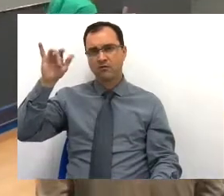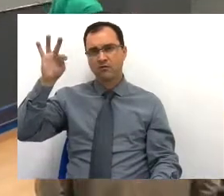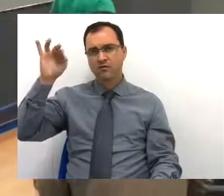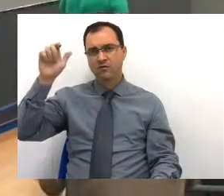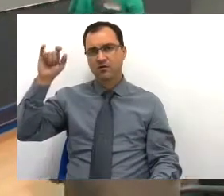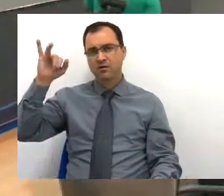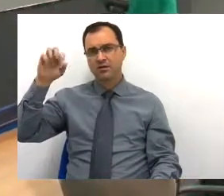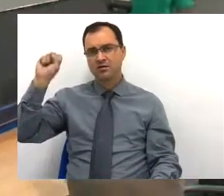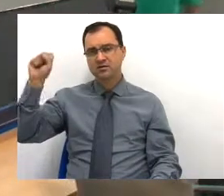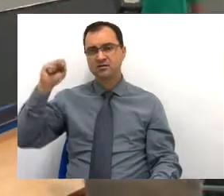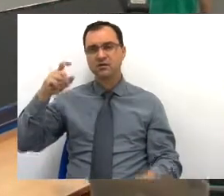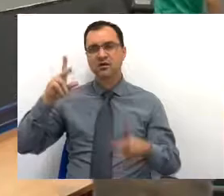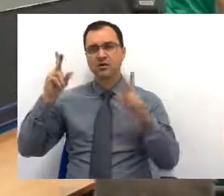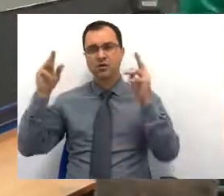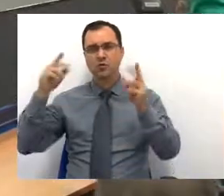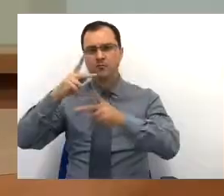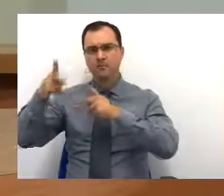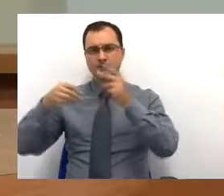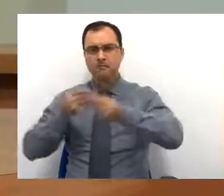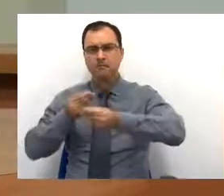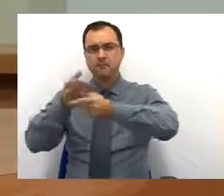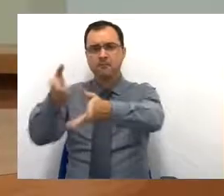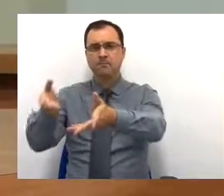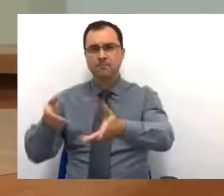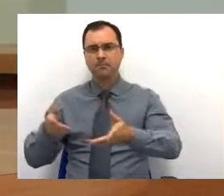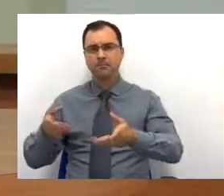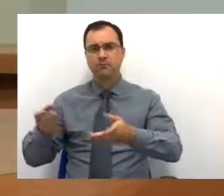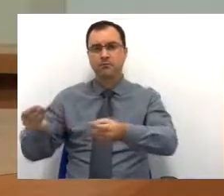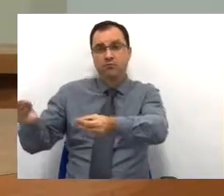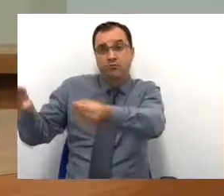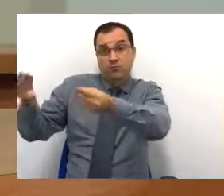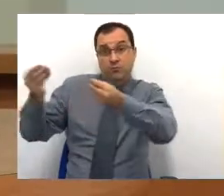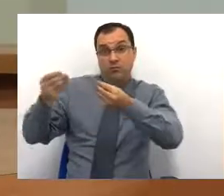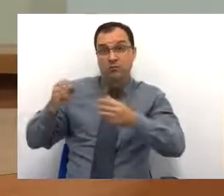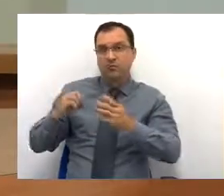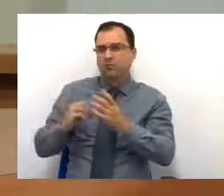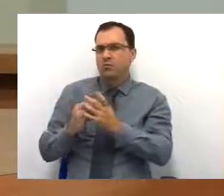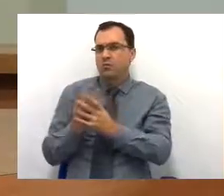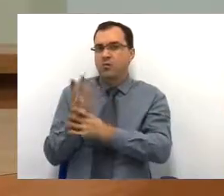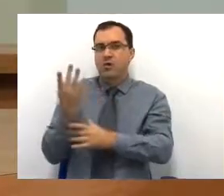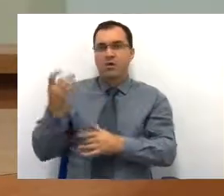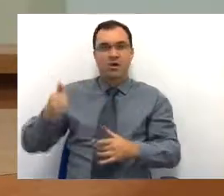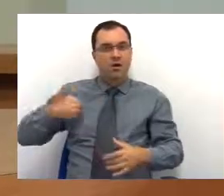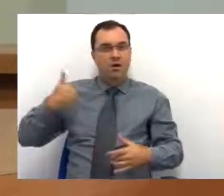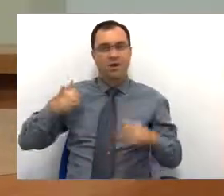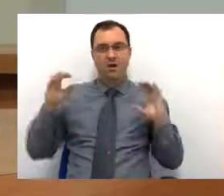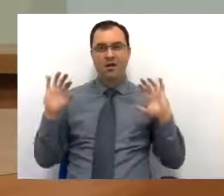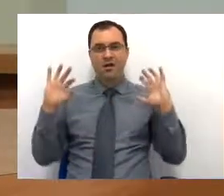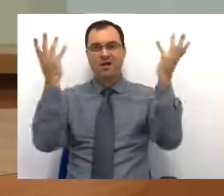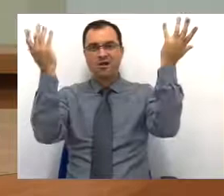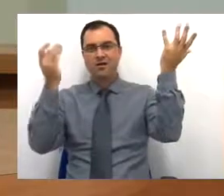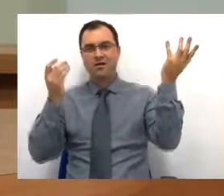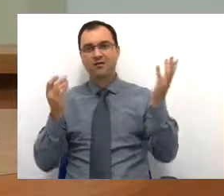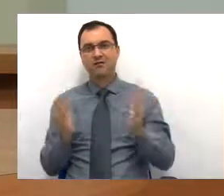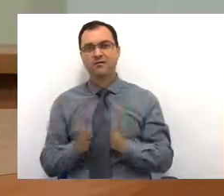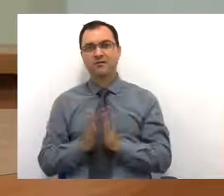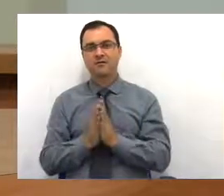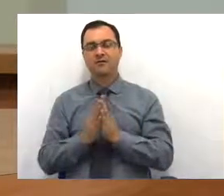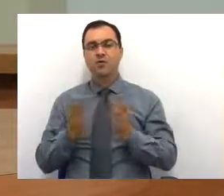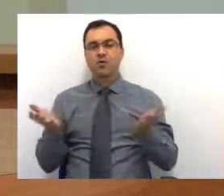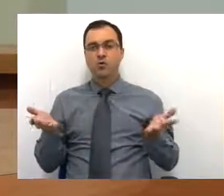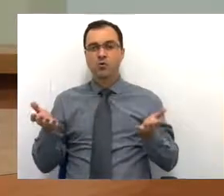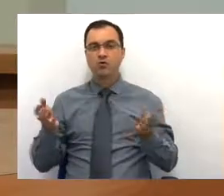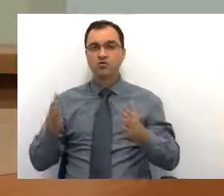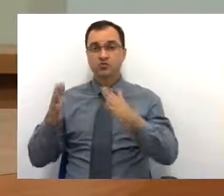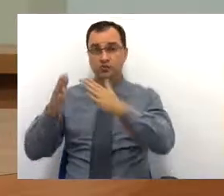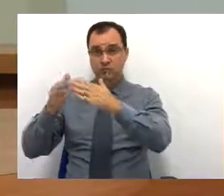presente para mim, naquela primeira que dia, que a primeira dama me deu. Foi inaugurada no dia do meu aniversário. Hoje, eu solicito